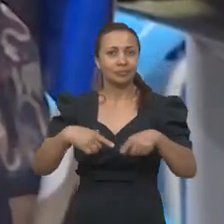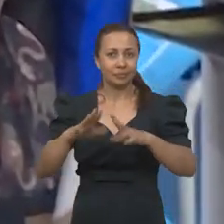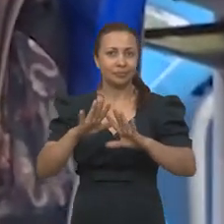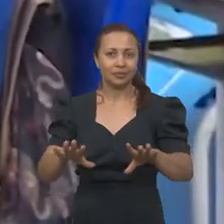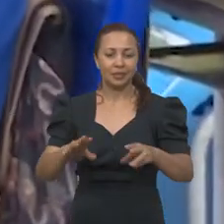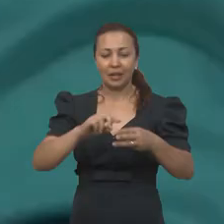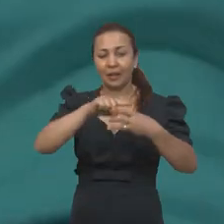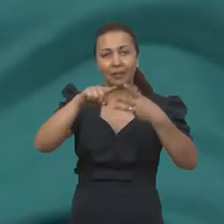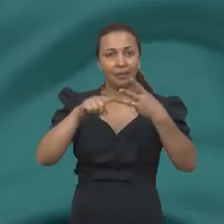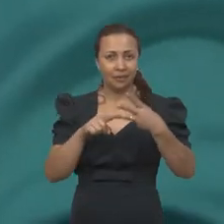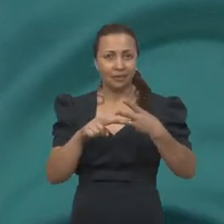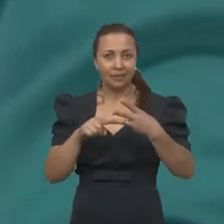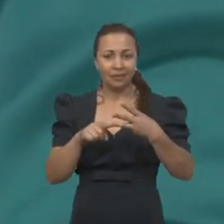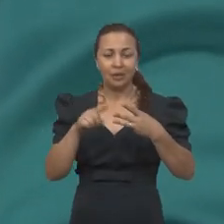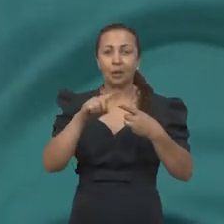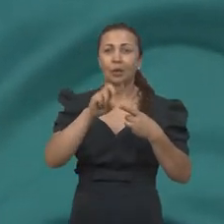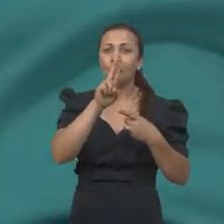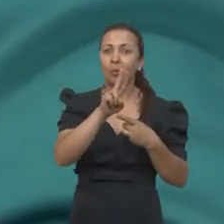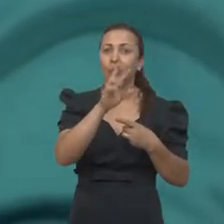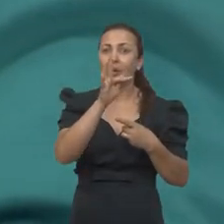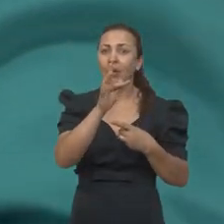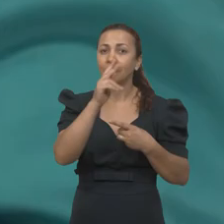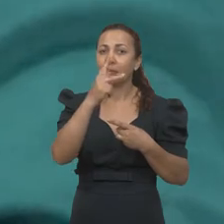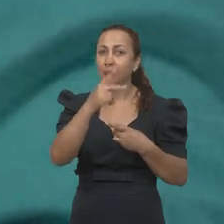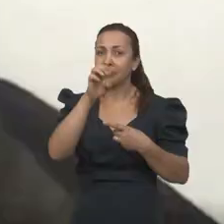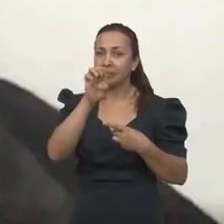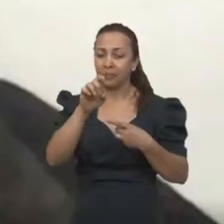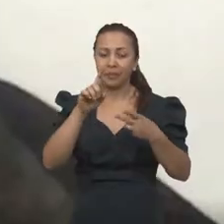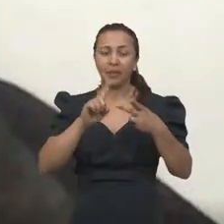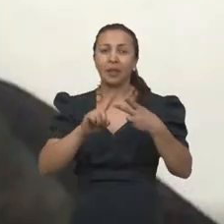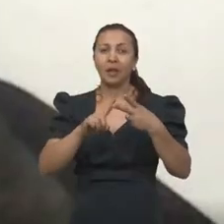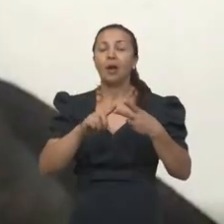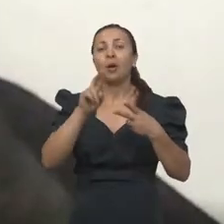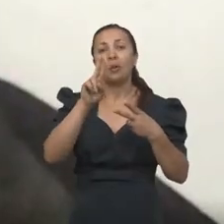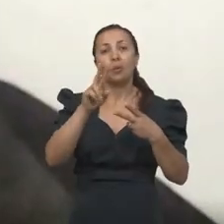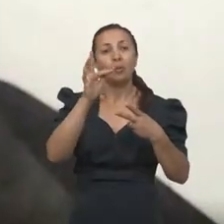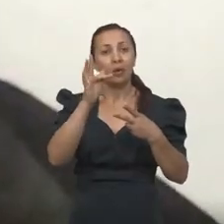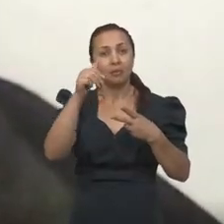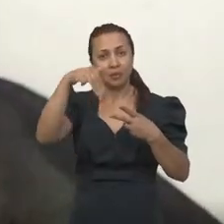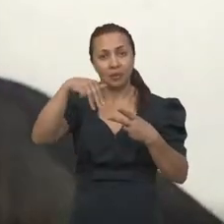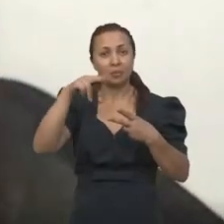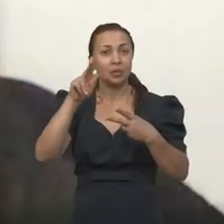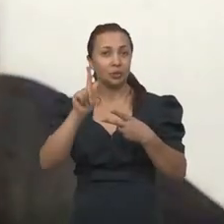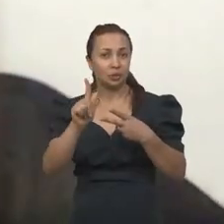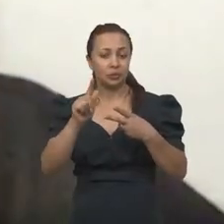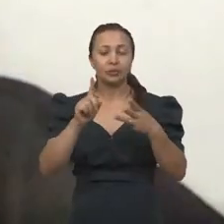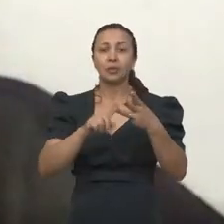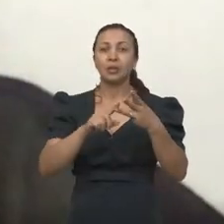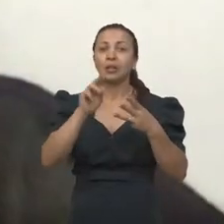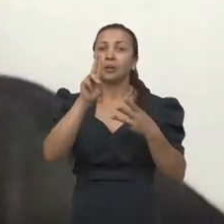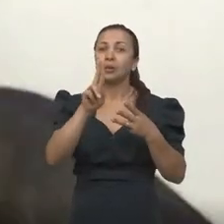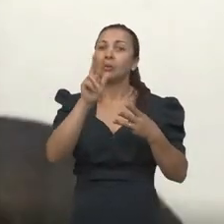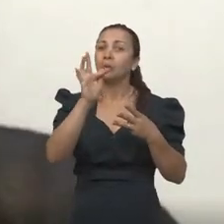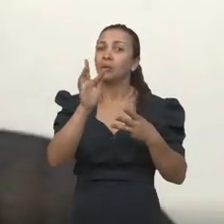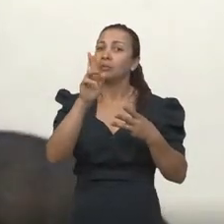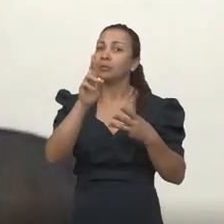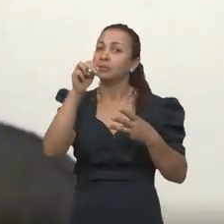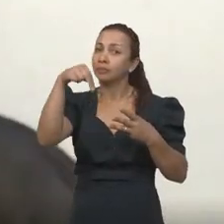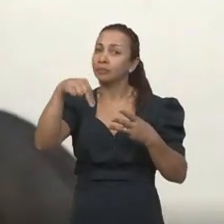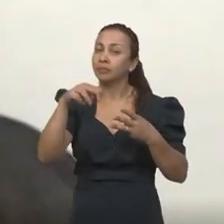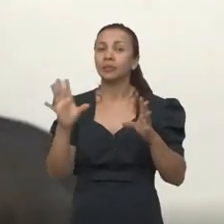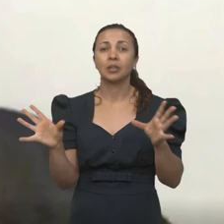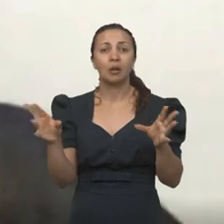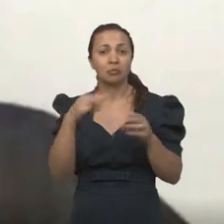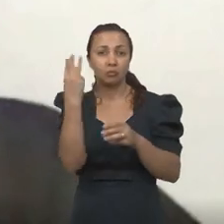isso, que basicamente são três, a UFPE, a Universidade Federal de Minas Gerais e a UFRN. Então